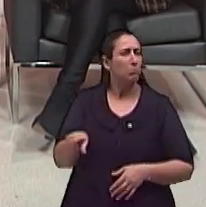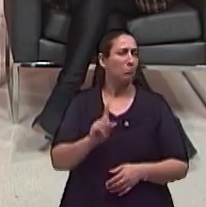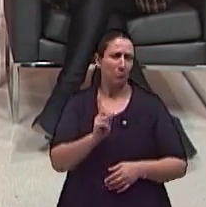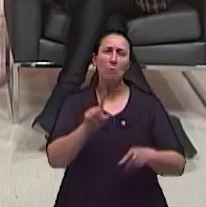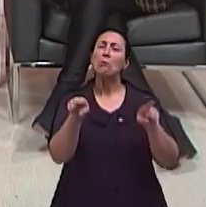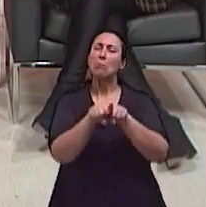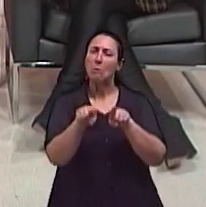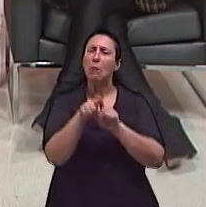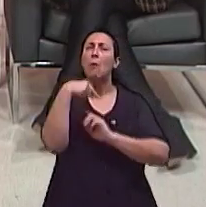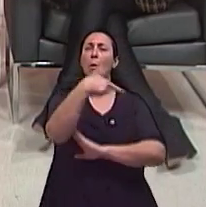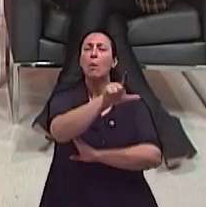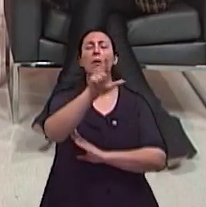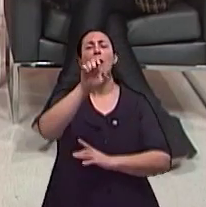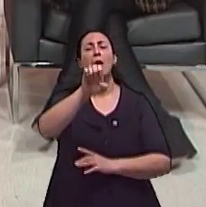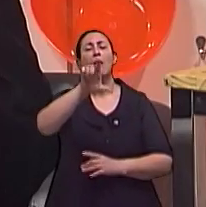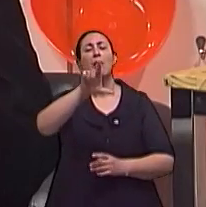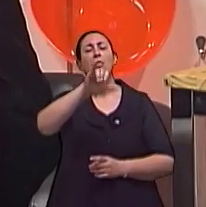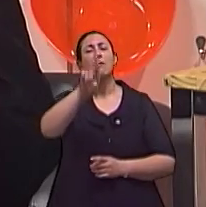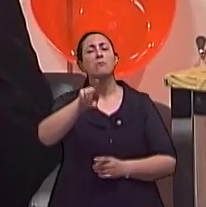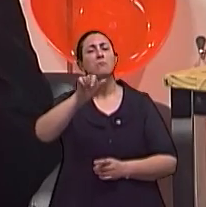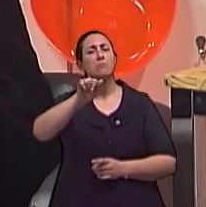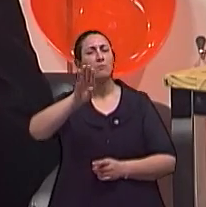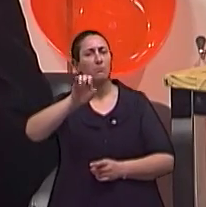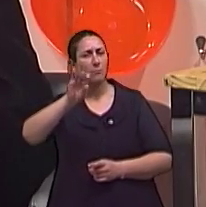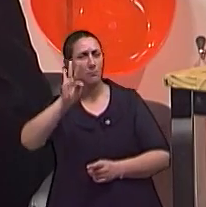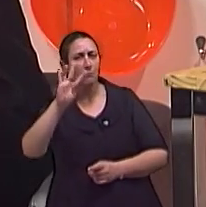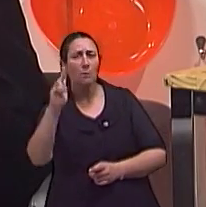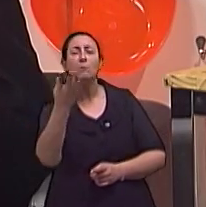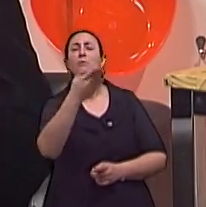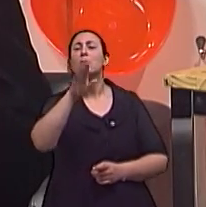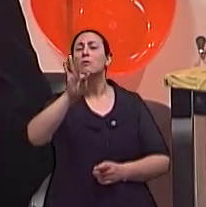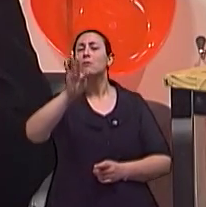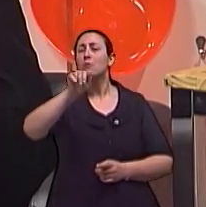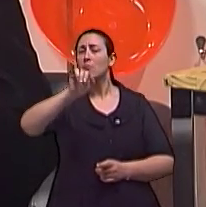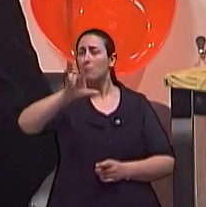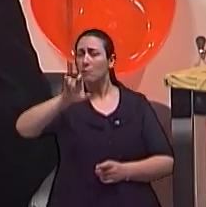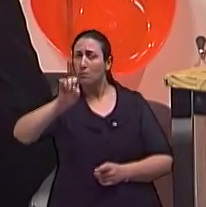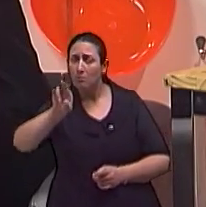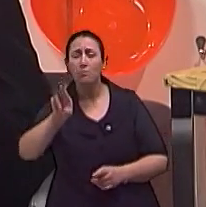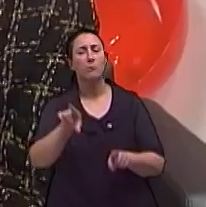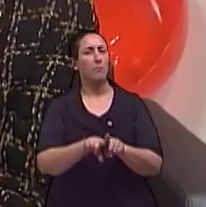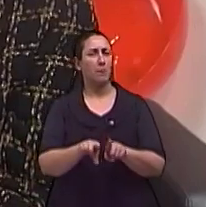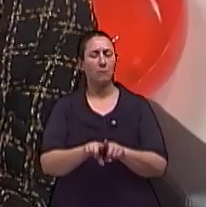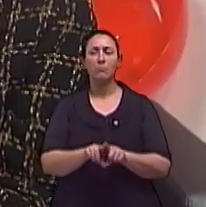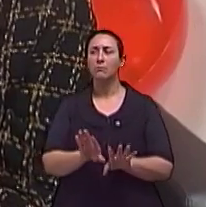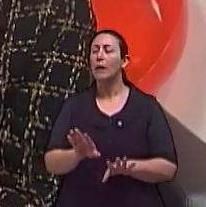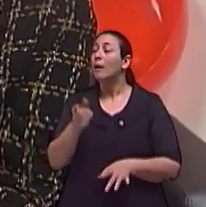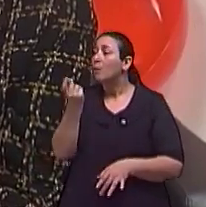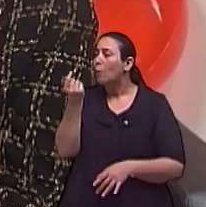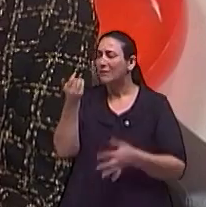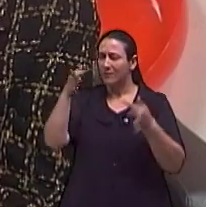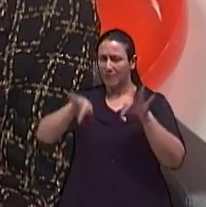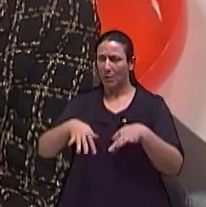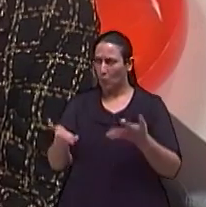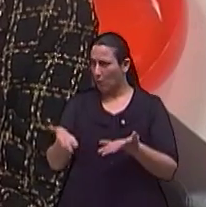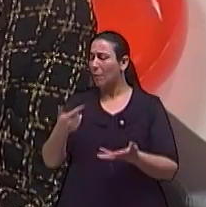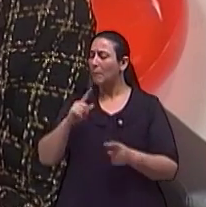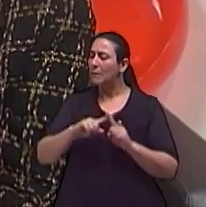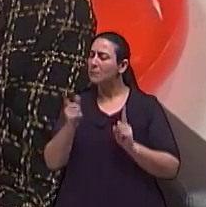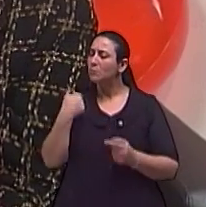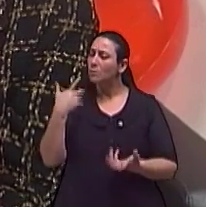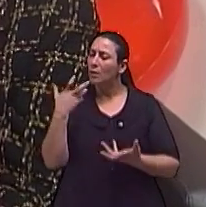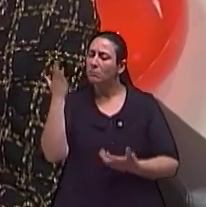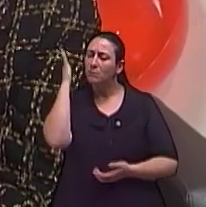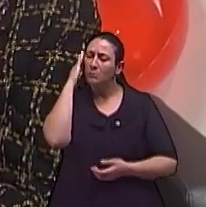Elizabeth Taylor, foi um mundo tumultuado, teve várias atrizes que teve um mundo muito tumultuado. Claro. Nós estamos quase no fim do primeiro bloco, mas eu queria começar